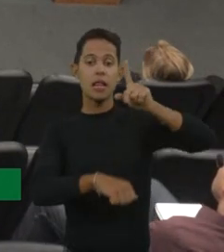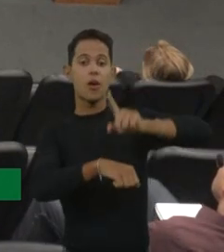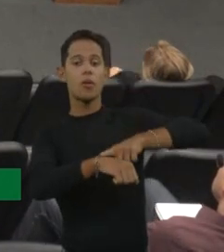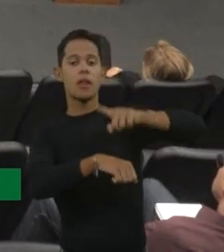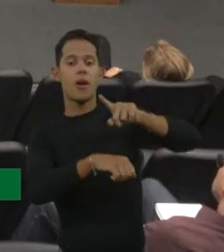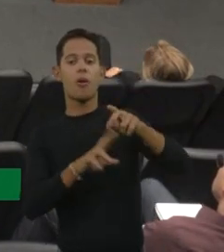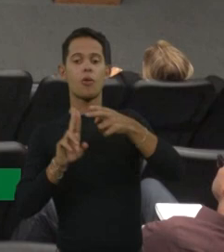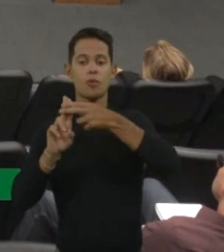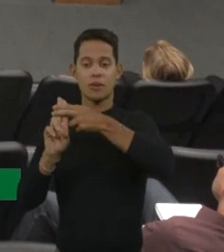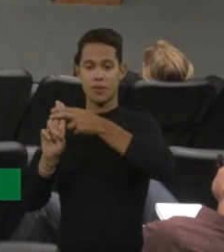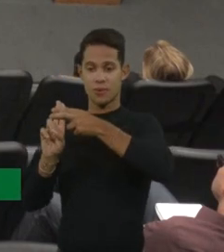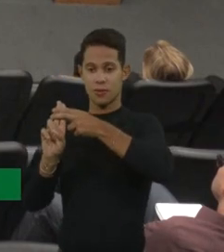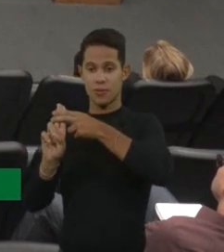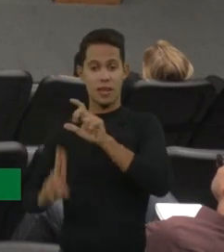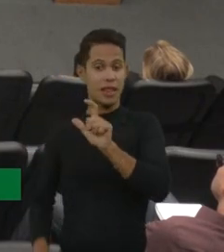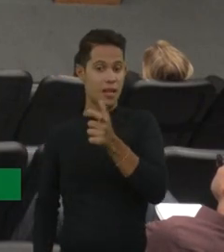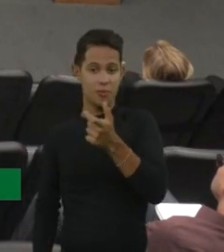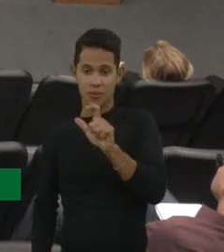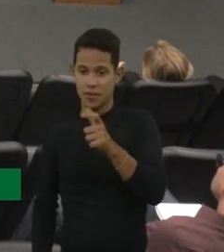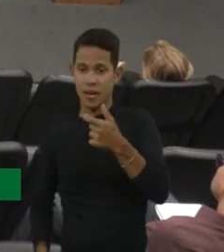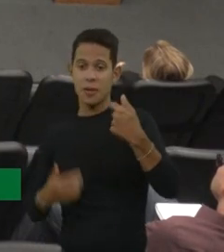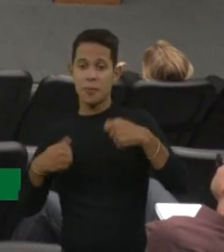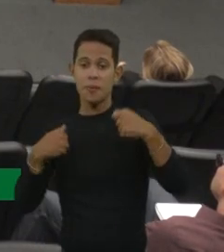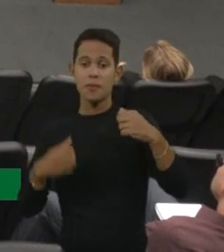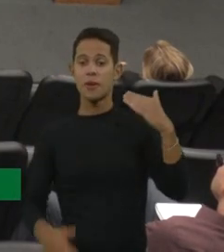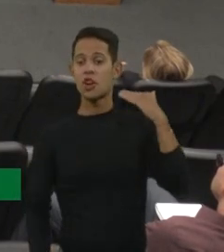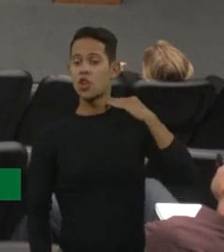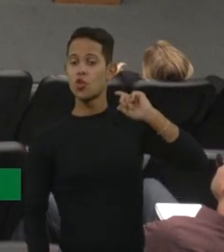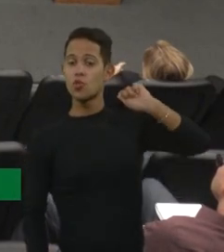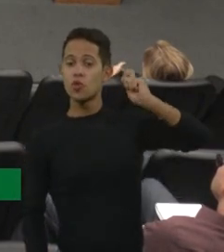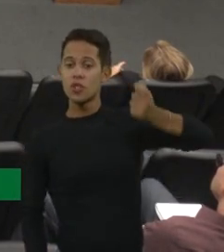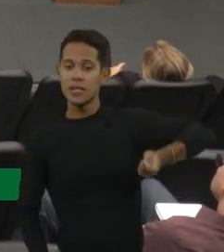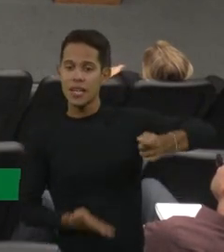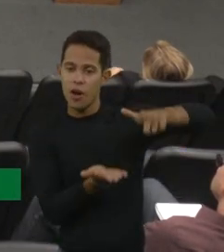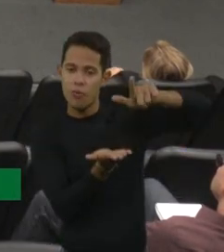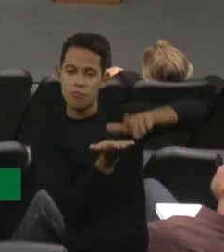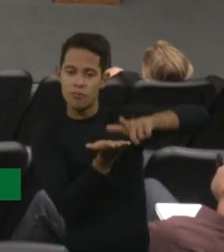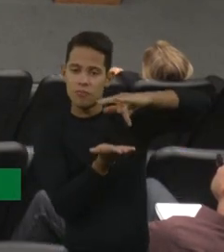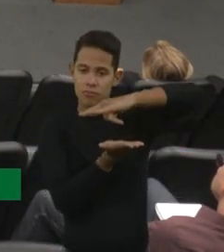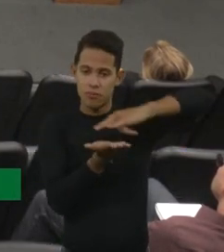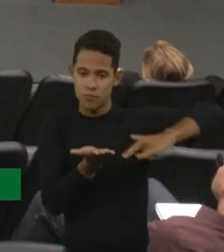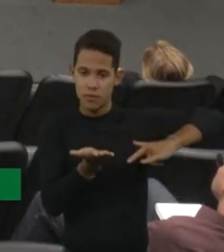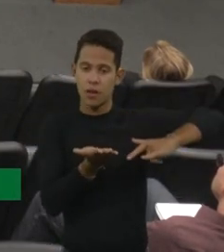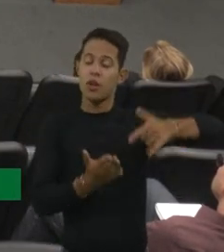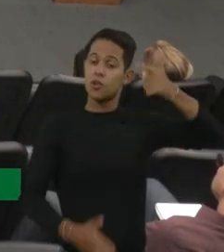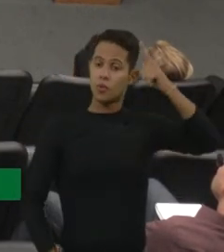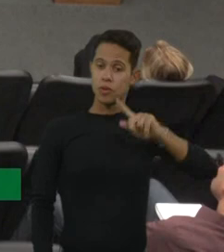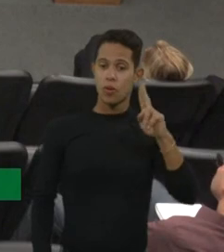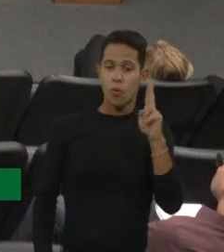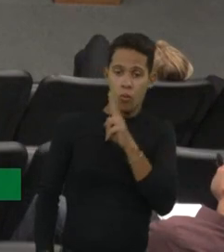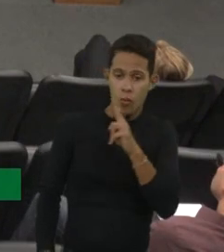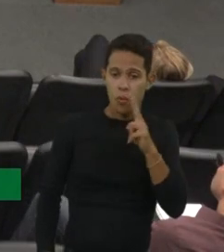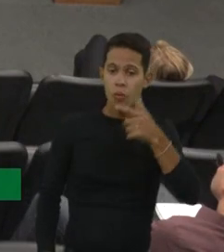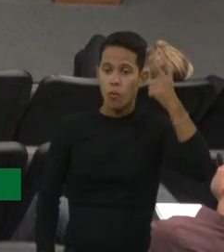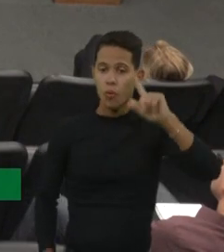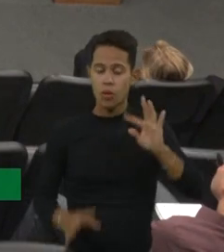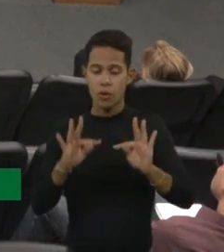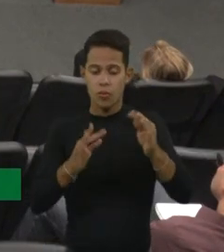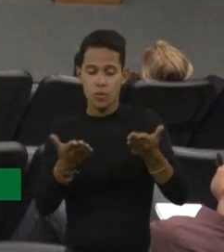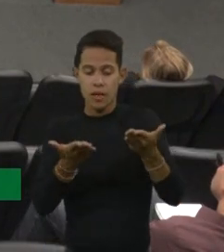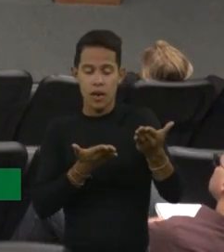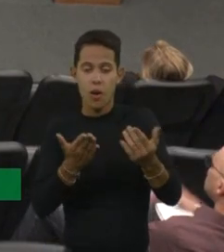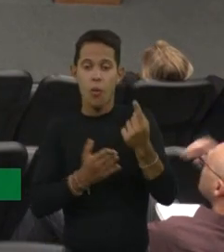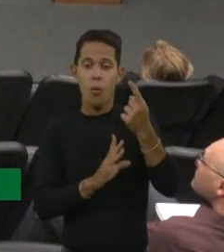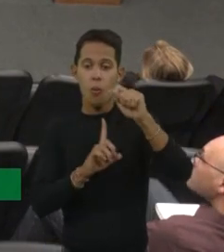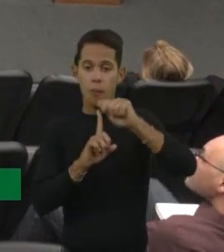ainda não disponibilizava, então, teve que ser judicial, e mesmo a gente tentando tudo urgente, ela foi conseguir o tratamento apenas por um mês e 13 dias,